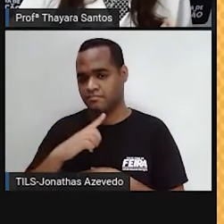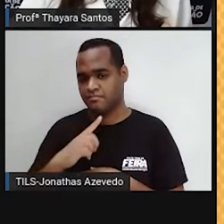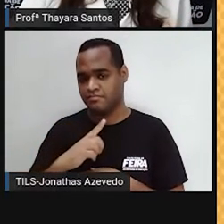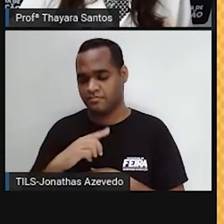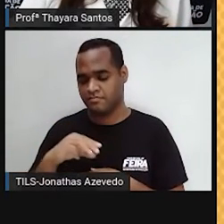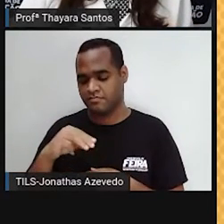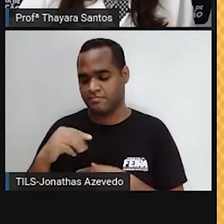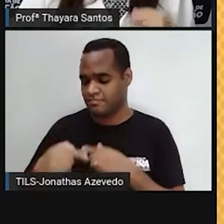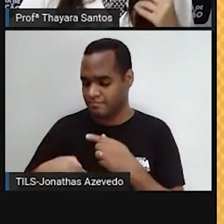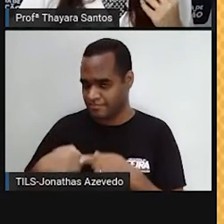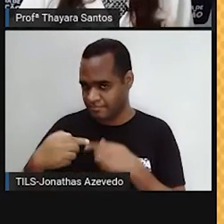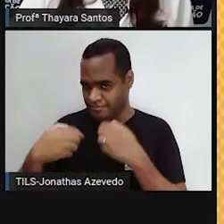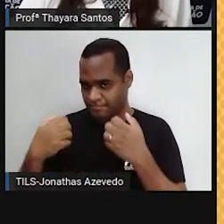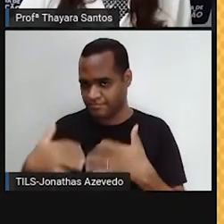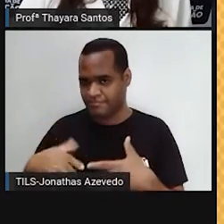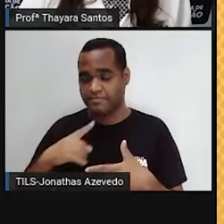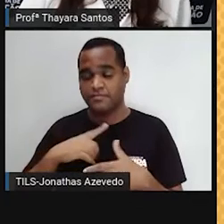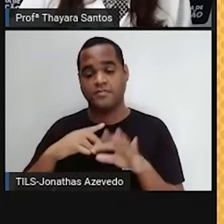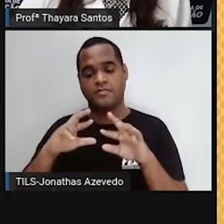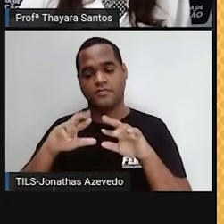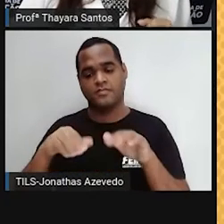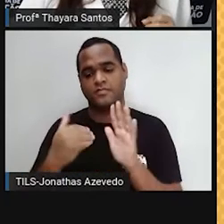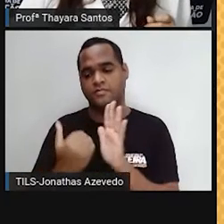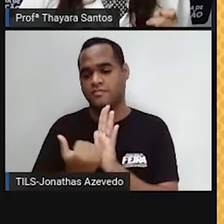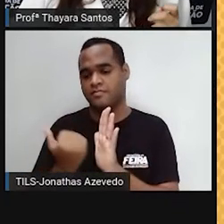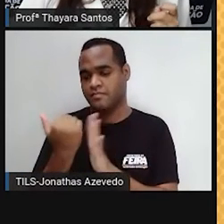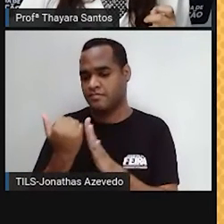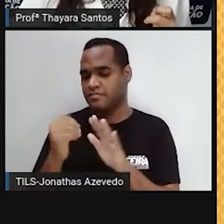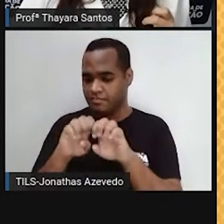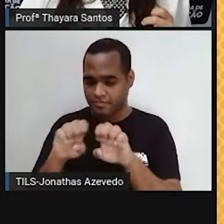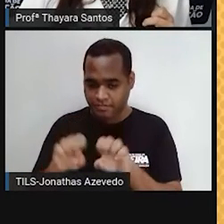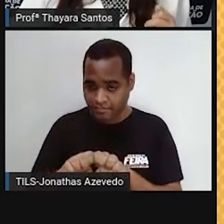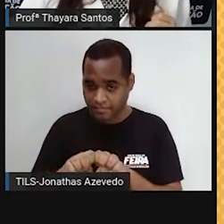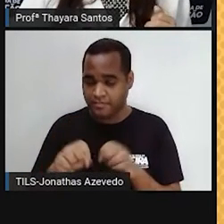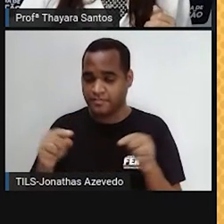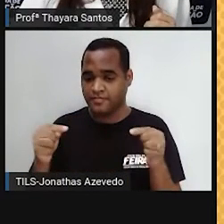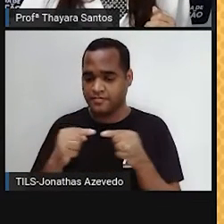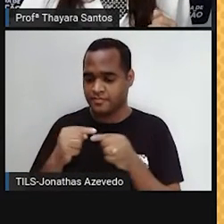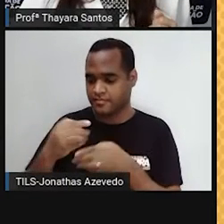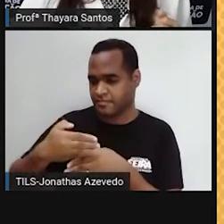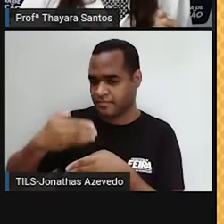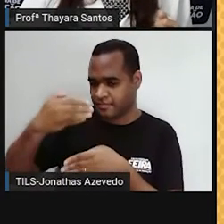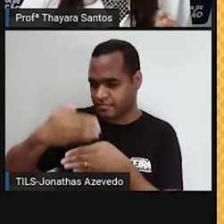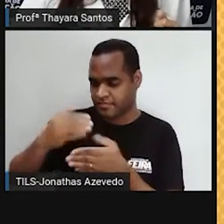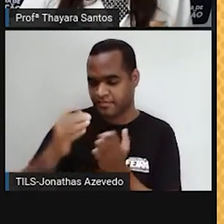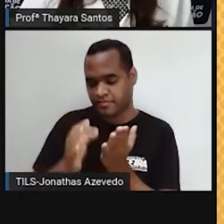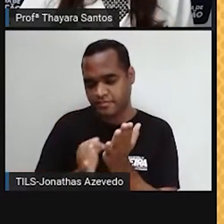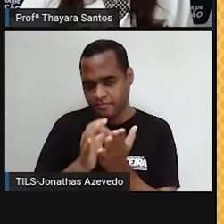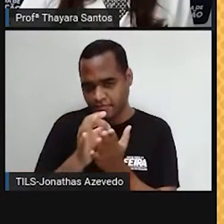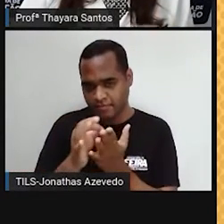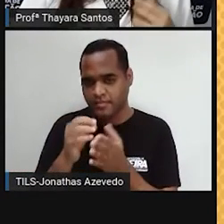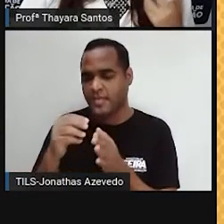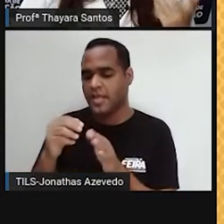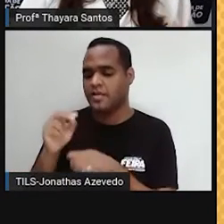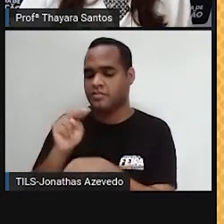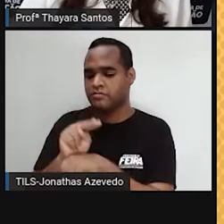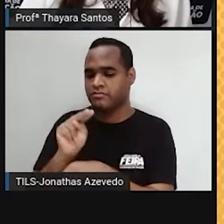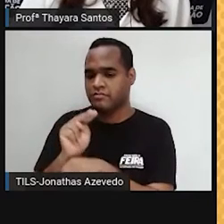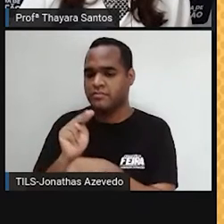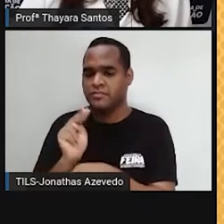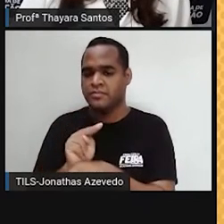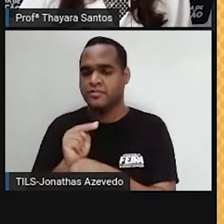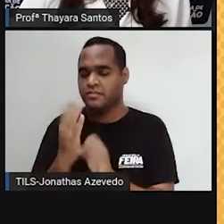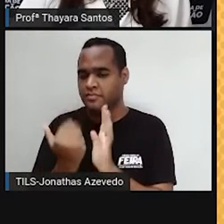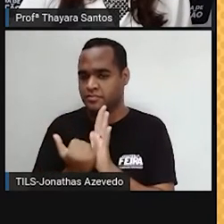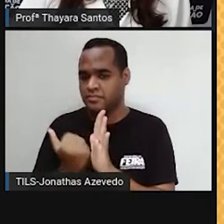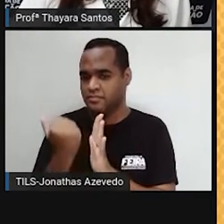material genético. Mas, além disso, ela tem uma estrutura que é chamada de parede celular, que é como se fosse uma proteção extra